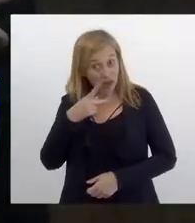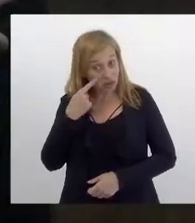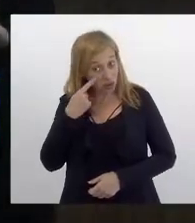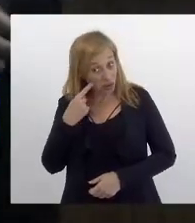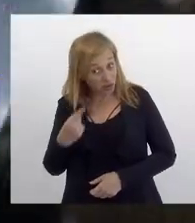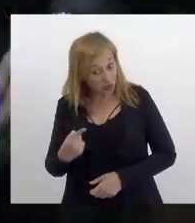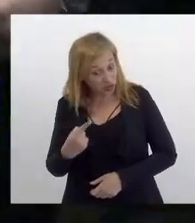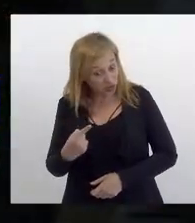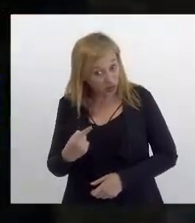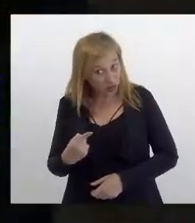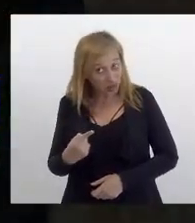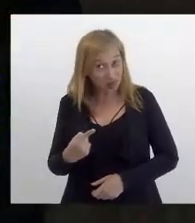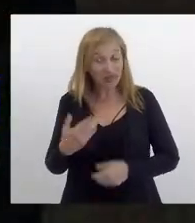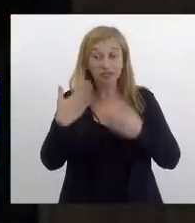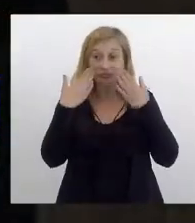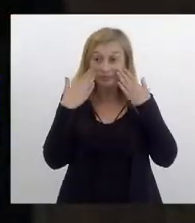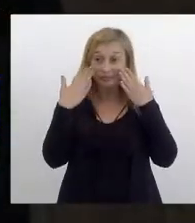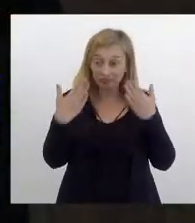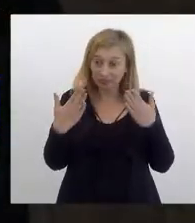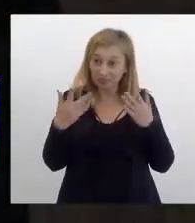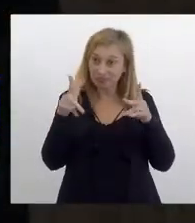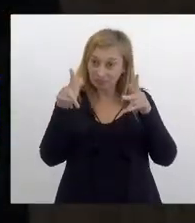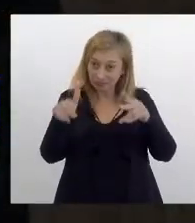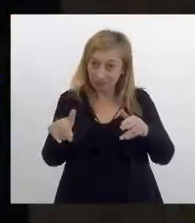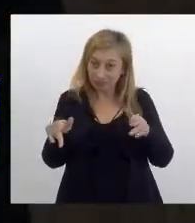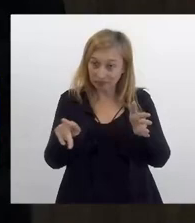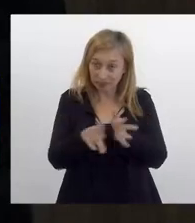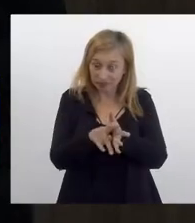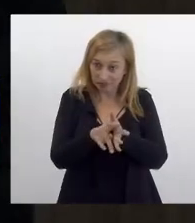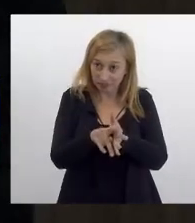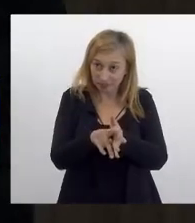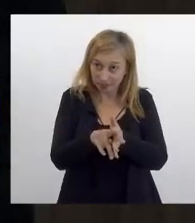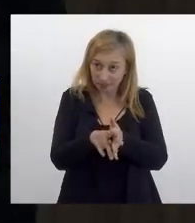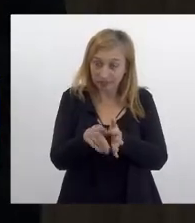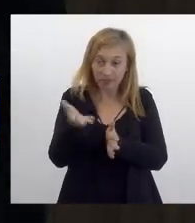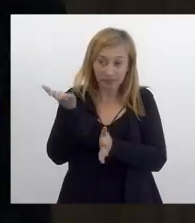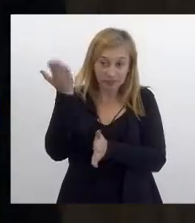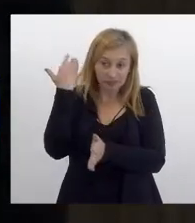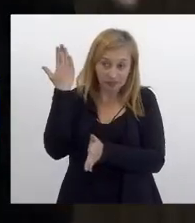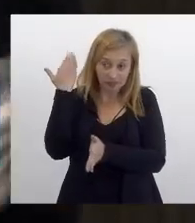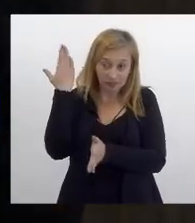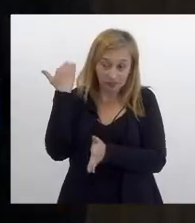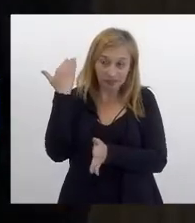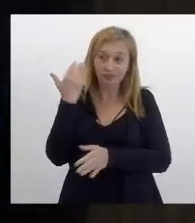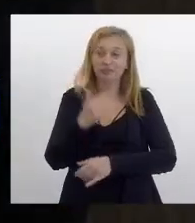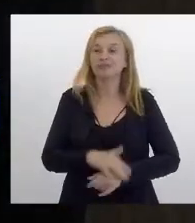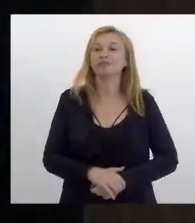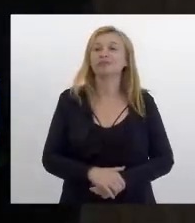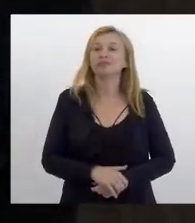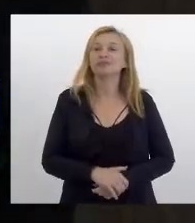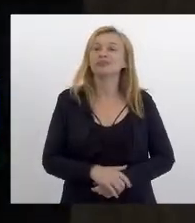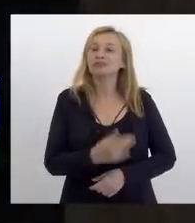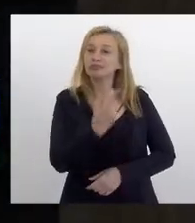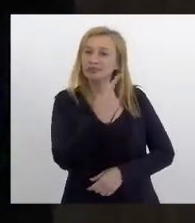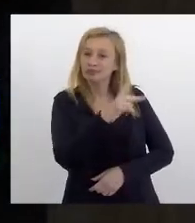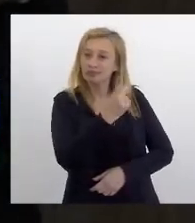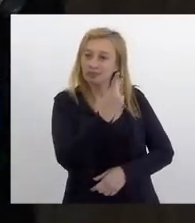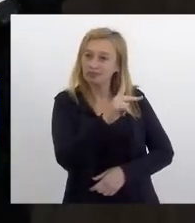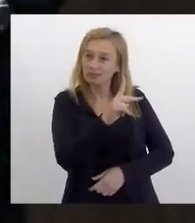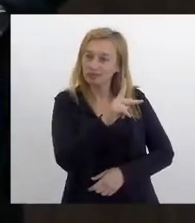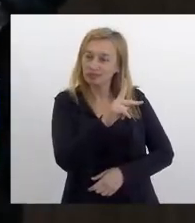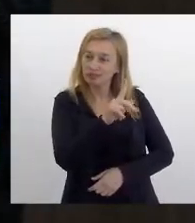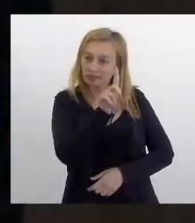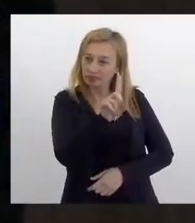ouvimos, ter apresentado o mesmo projeto na legislatura passada, seria dela a prerrogativa